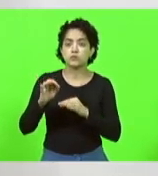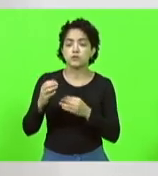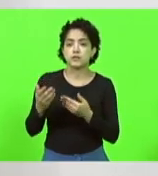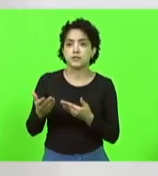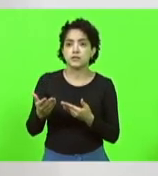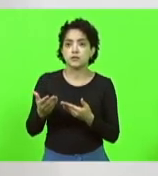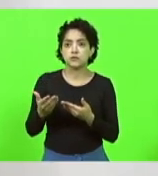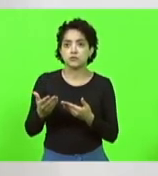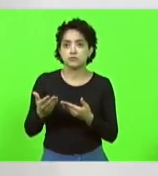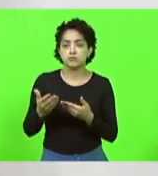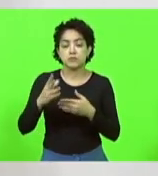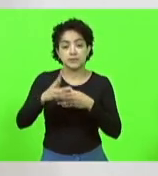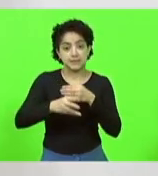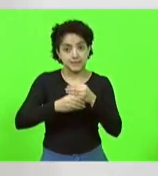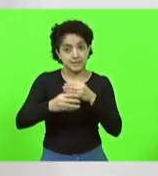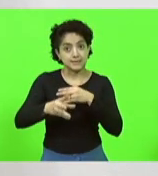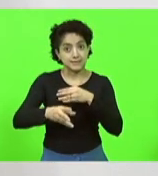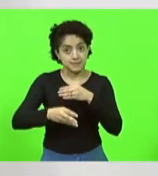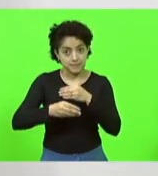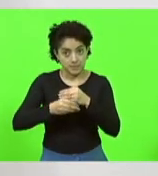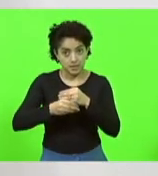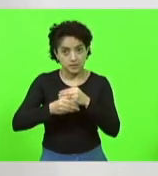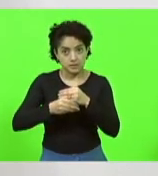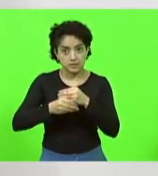das emendas impositivas,